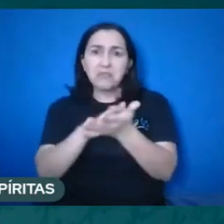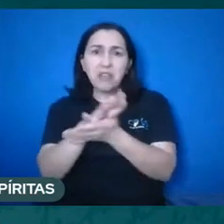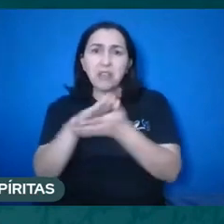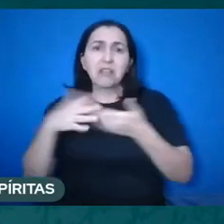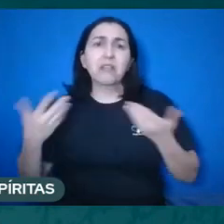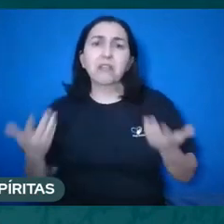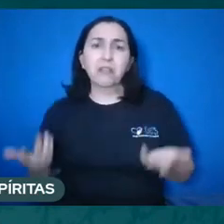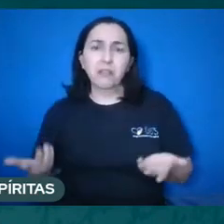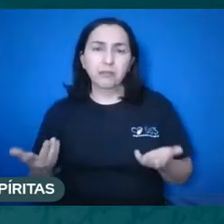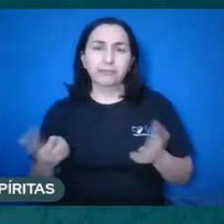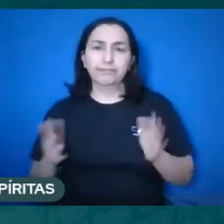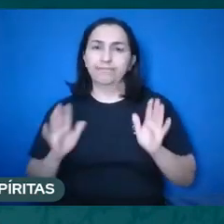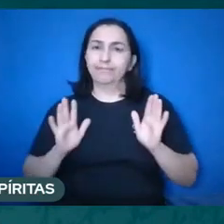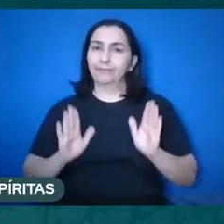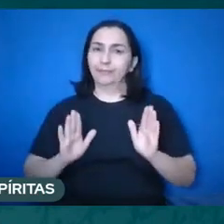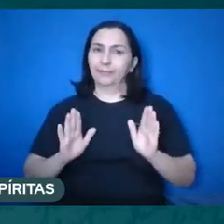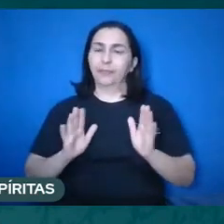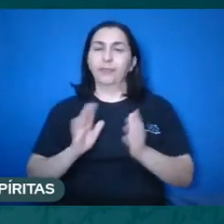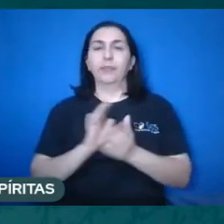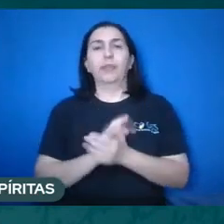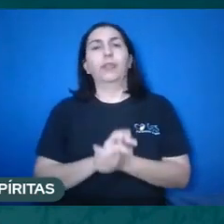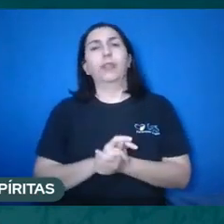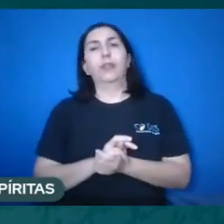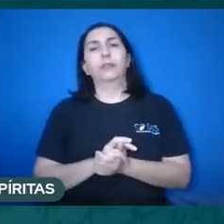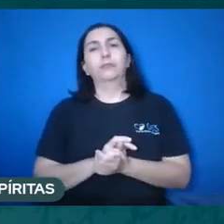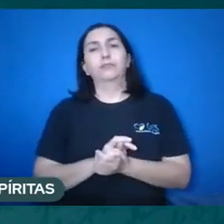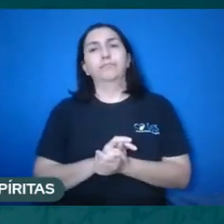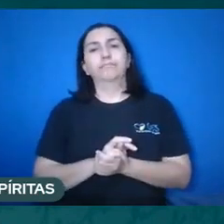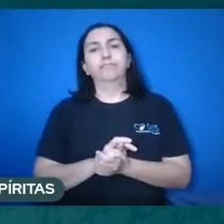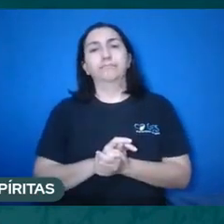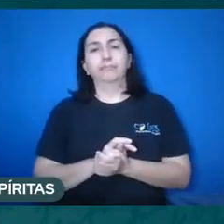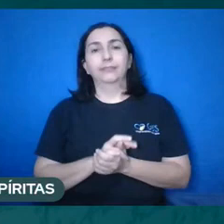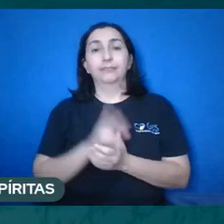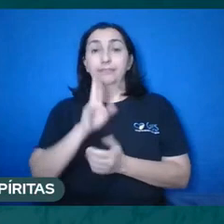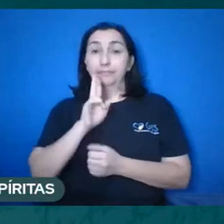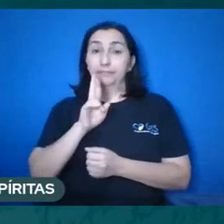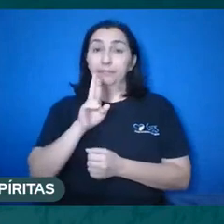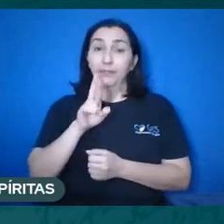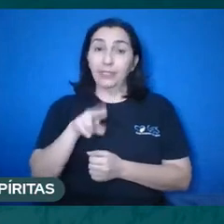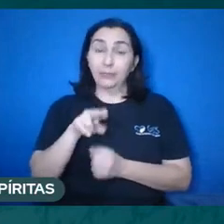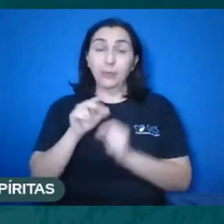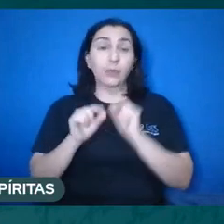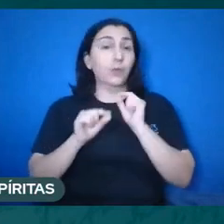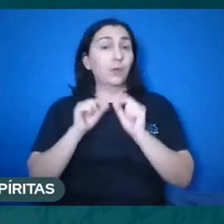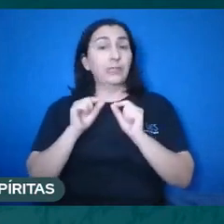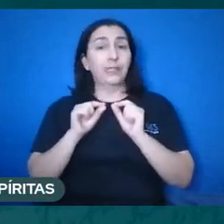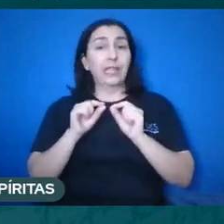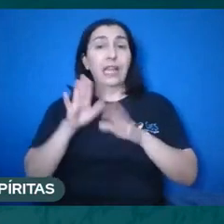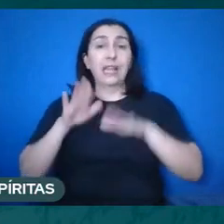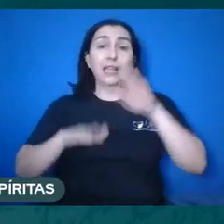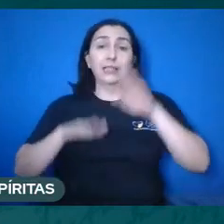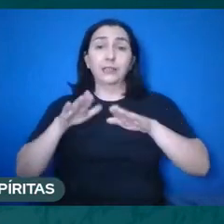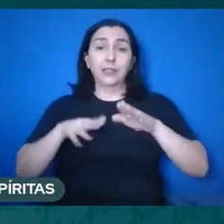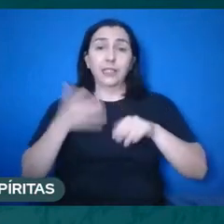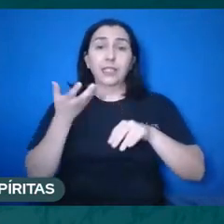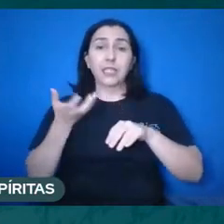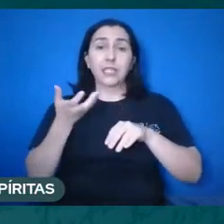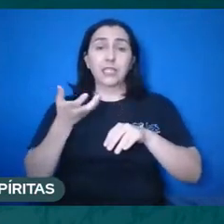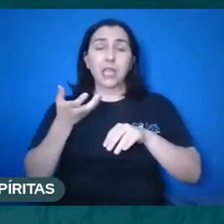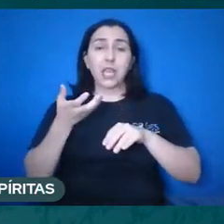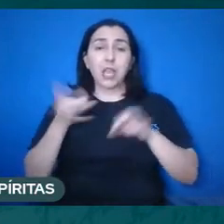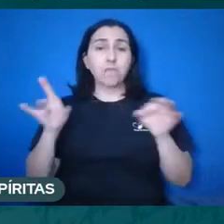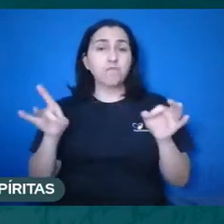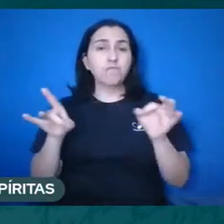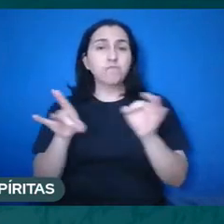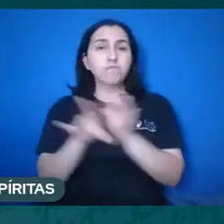gente quer retorno já, nós somos imediatistas, e também eu estou